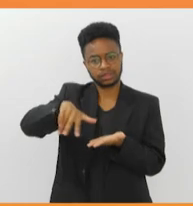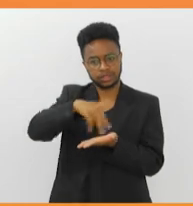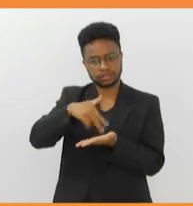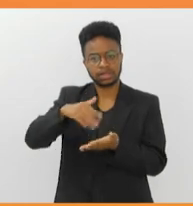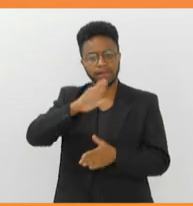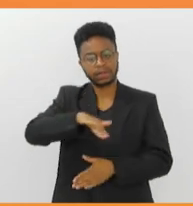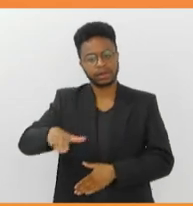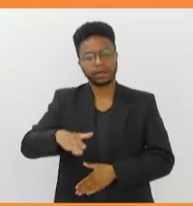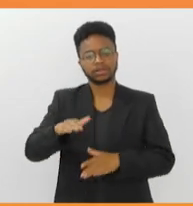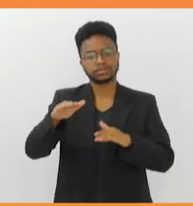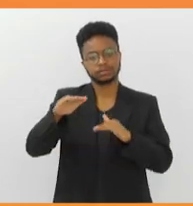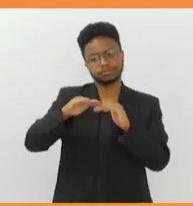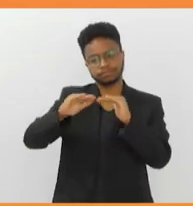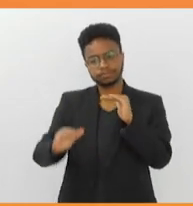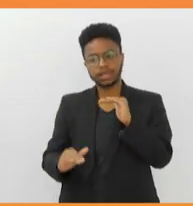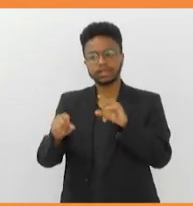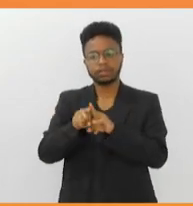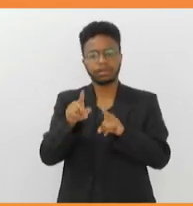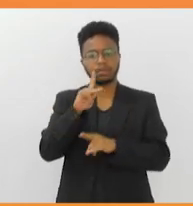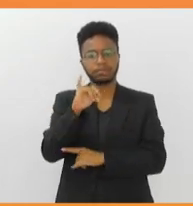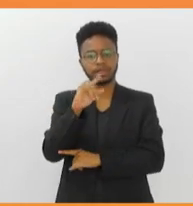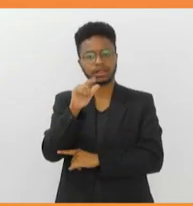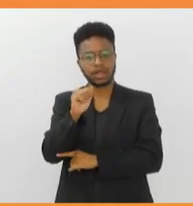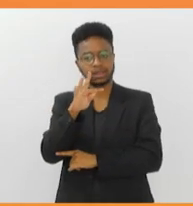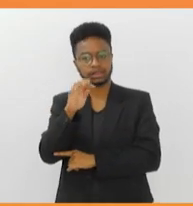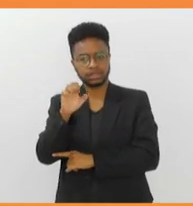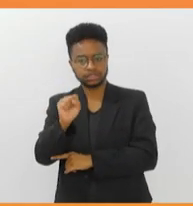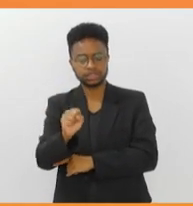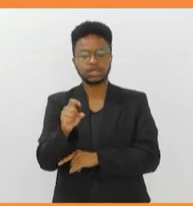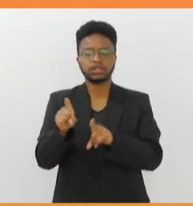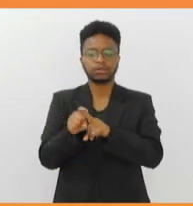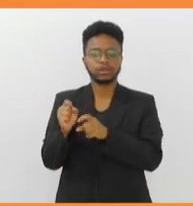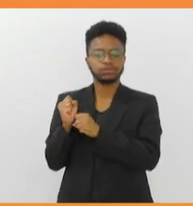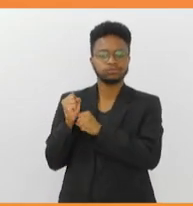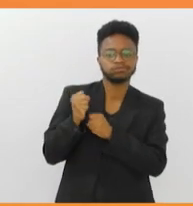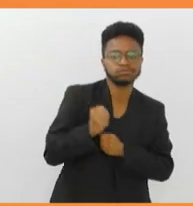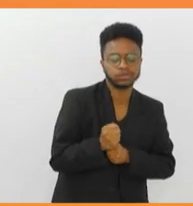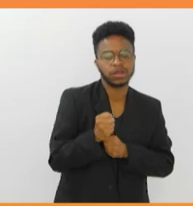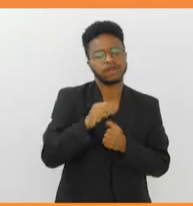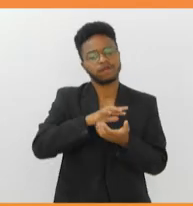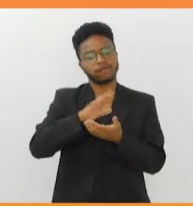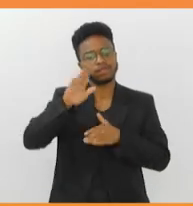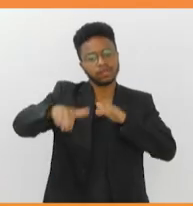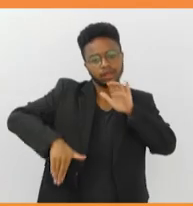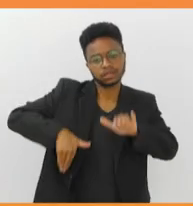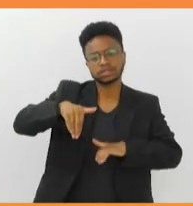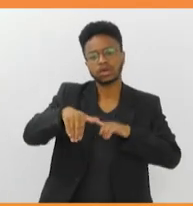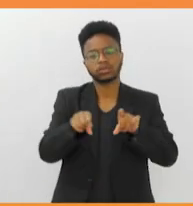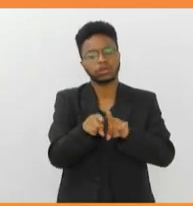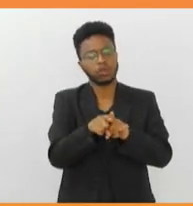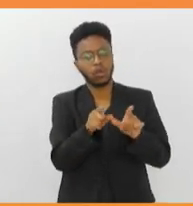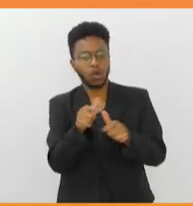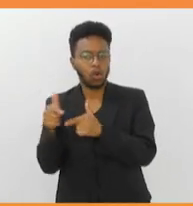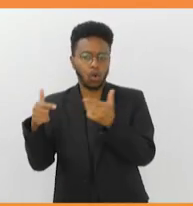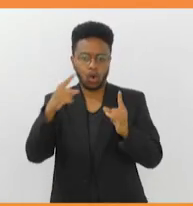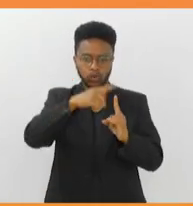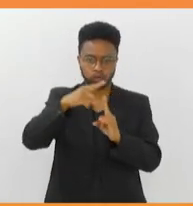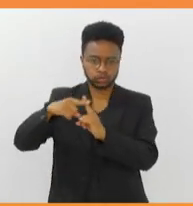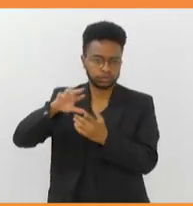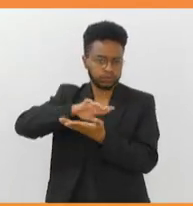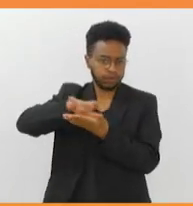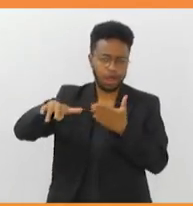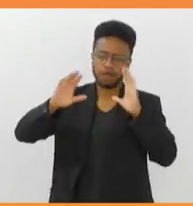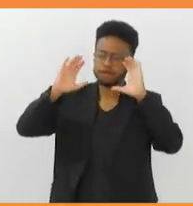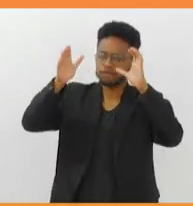pequenas ao pilates, passando por jiu-jitsu, kickboxing, natação, hidropower, desenvolvimento motor, vôlei,